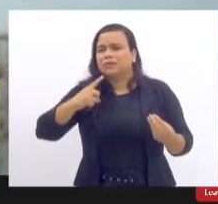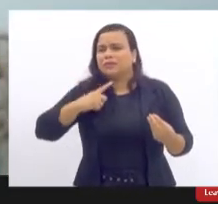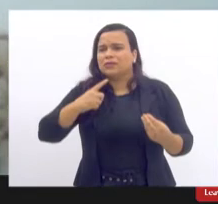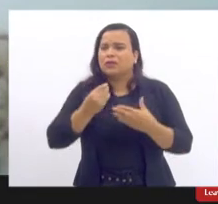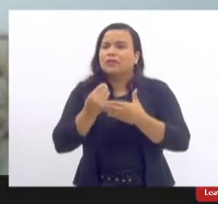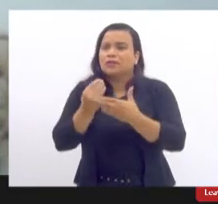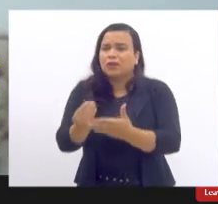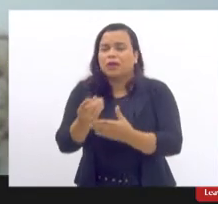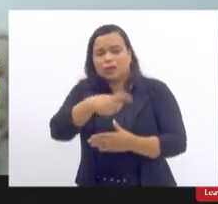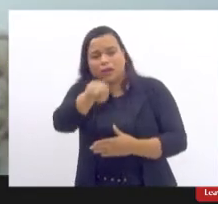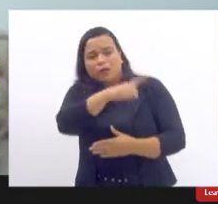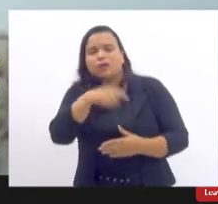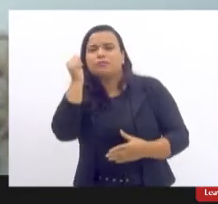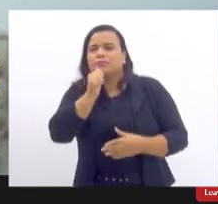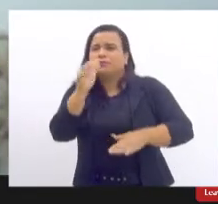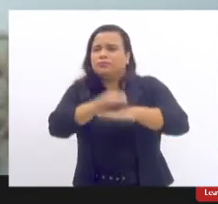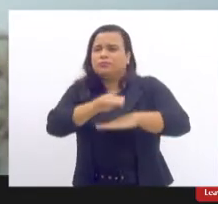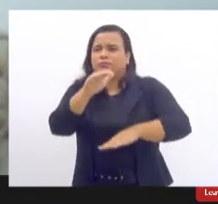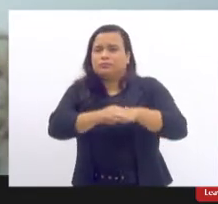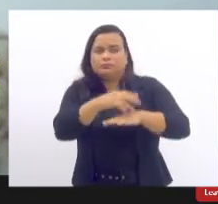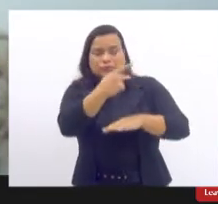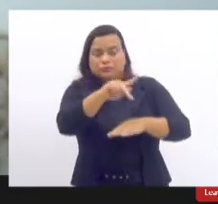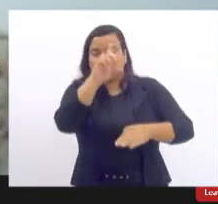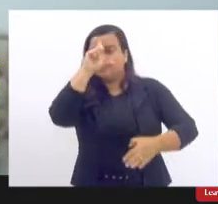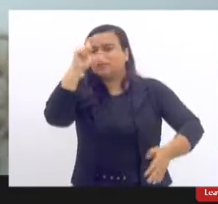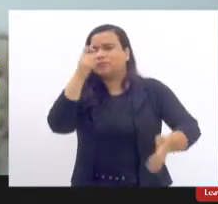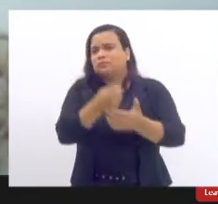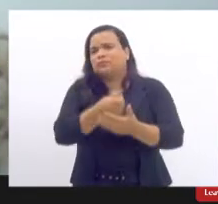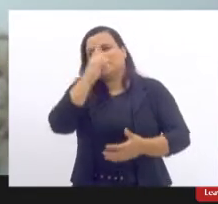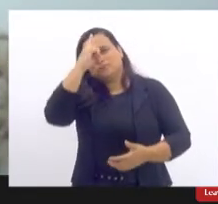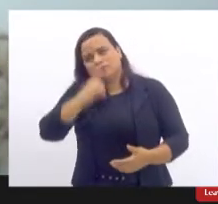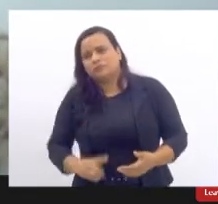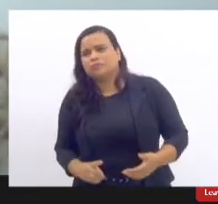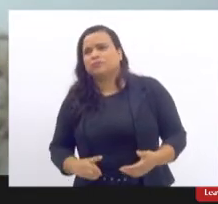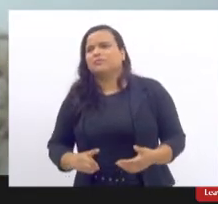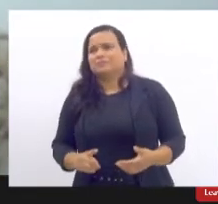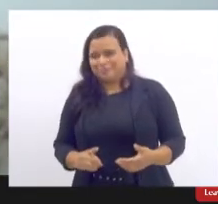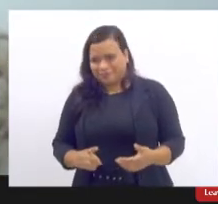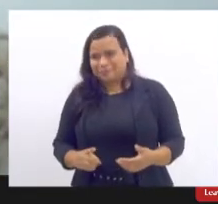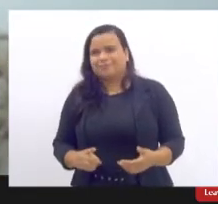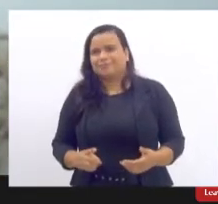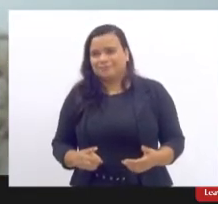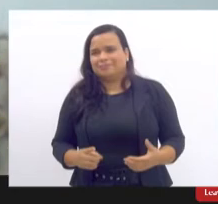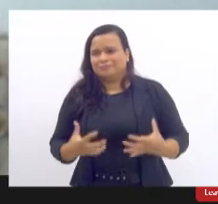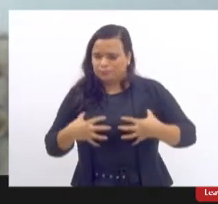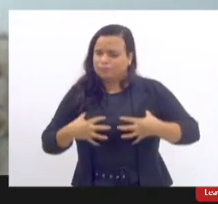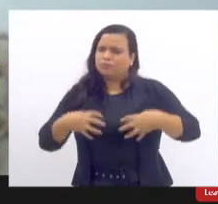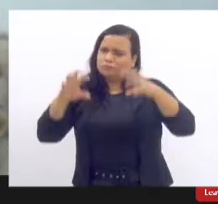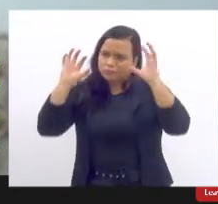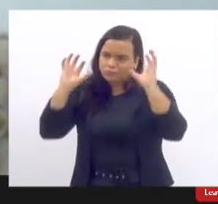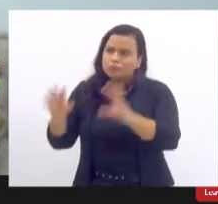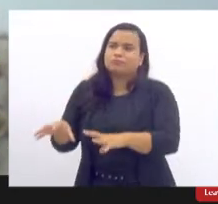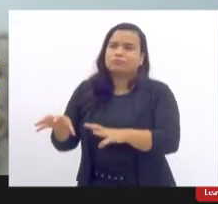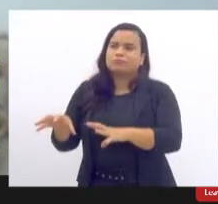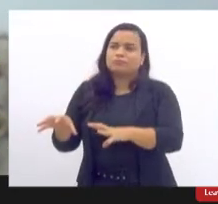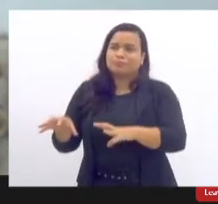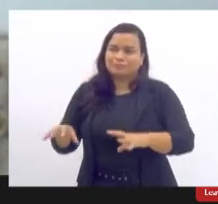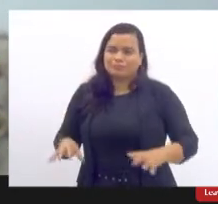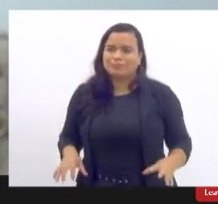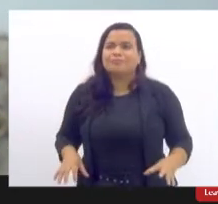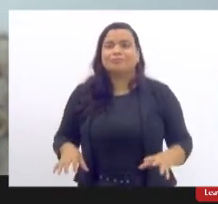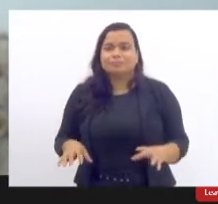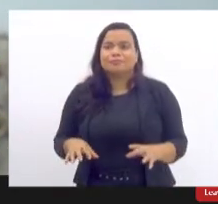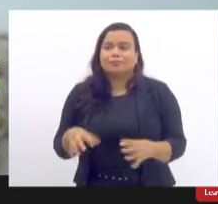às mulheres o direito de tirar, de dar elas